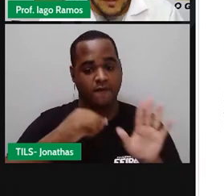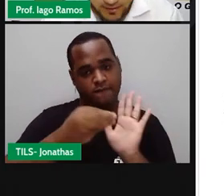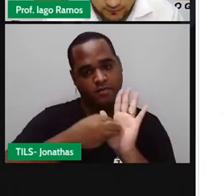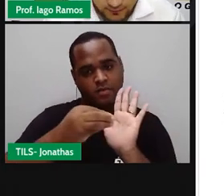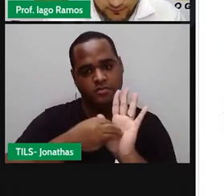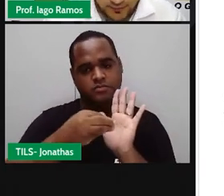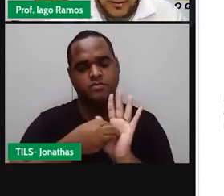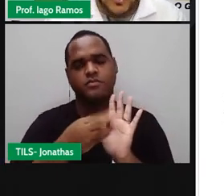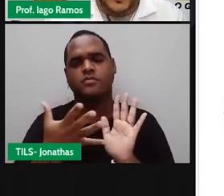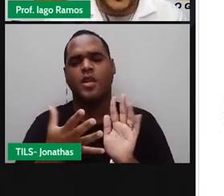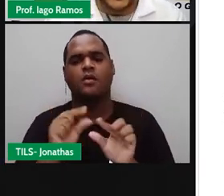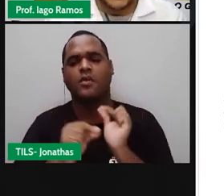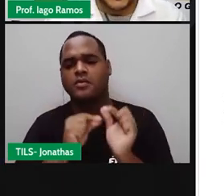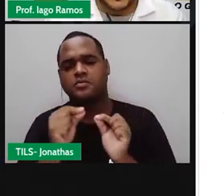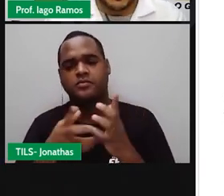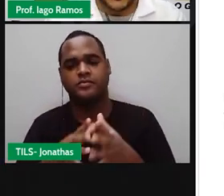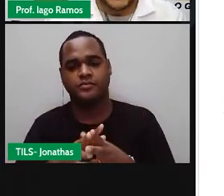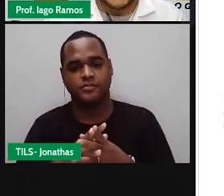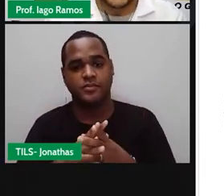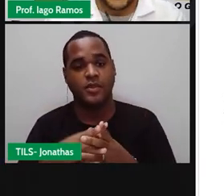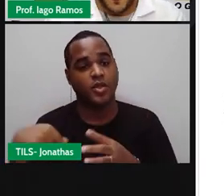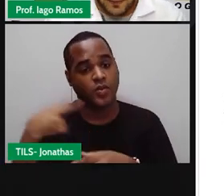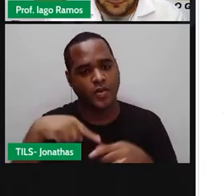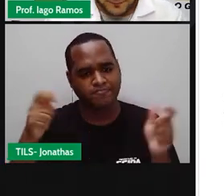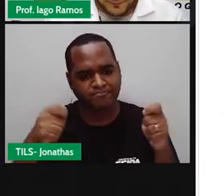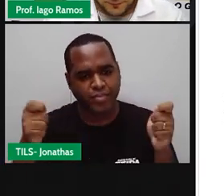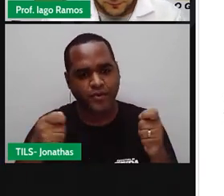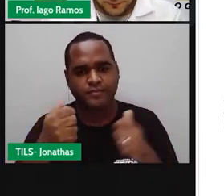né? Então, a gente pode